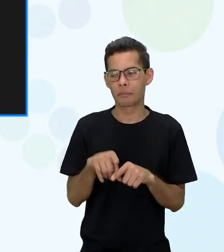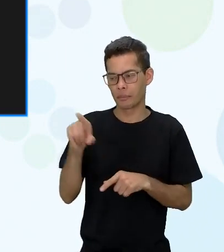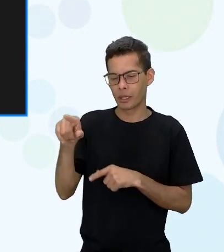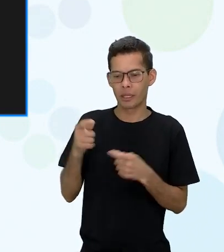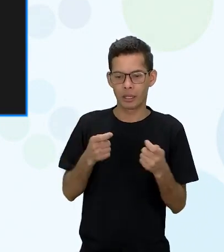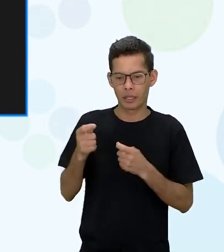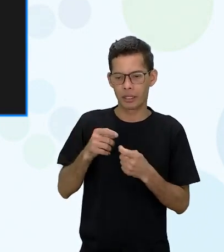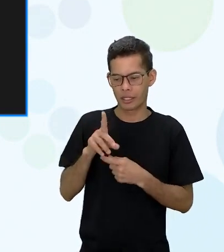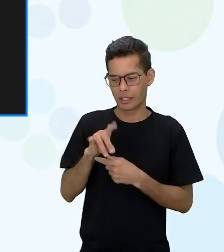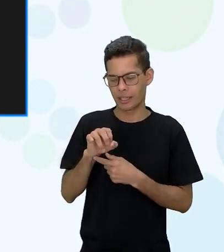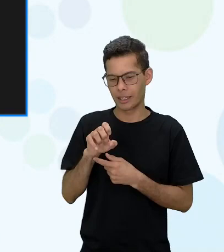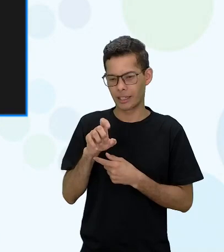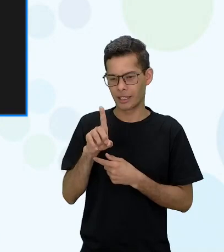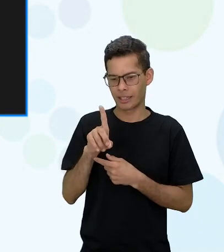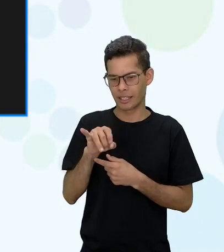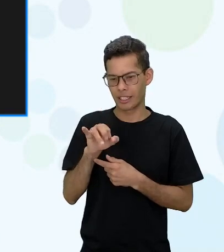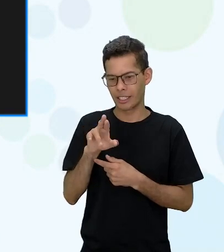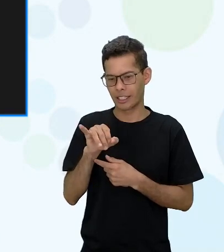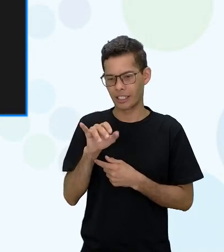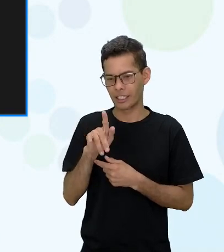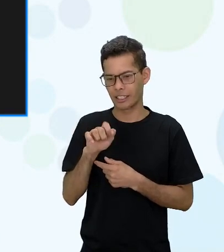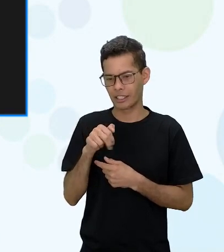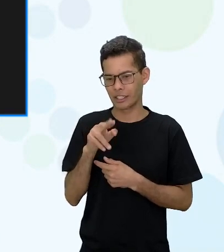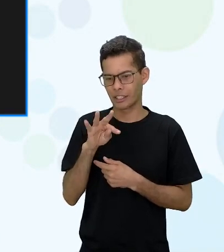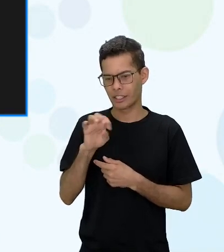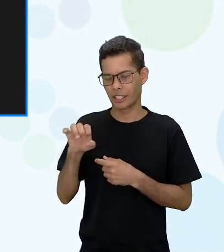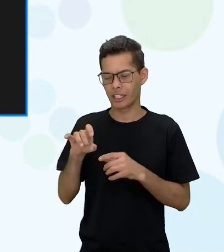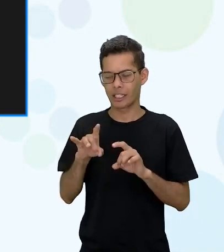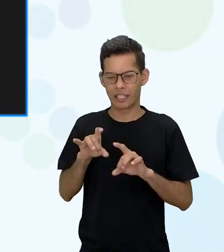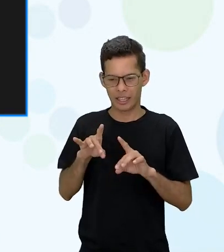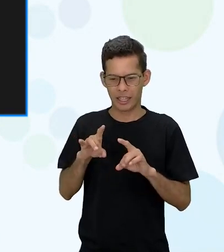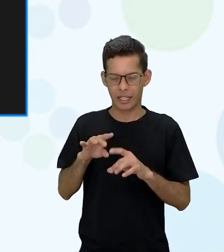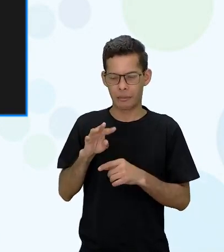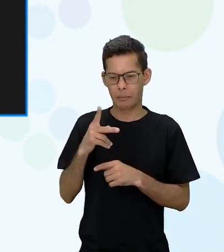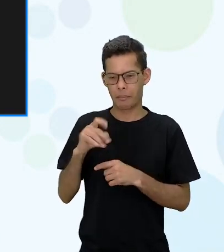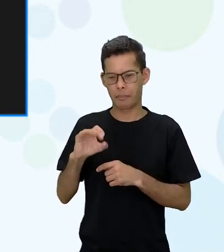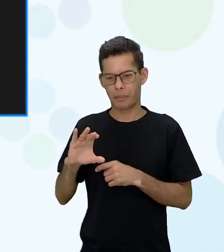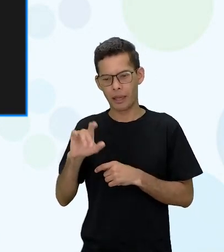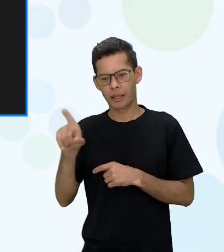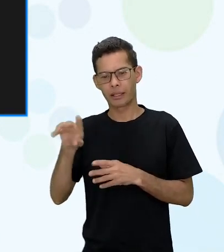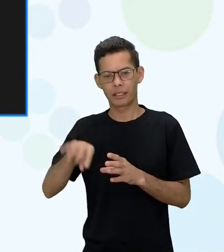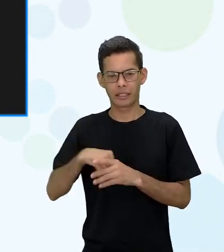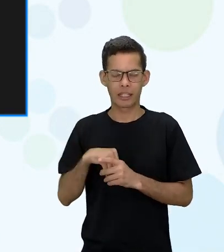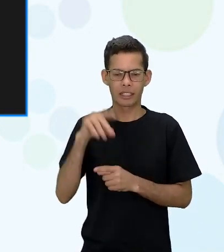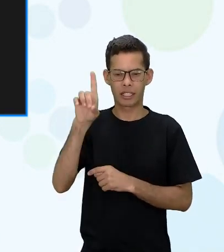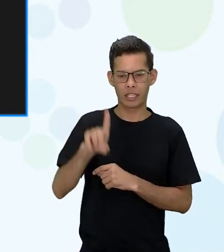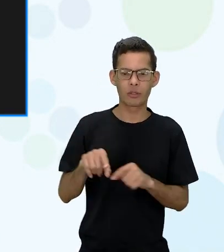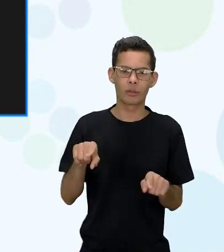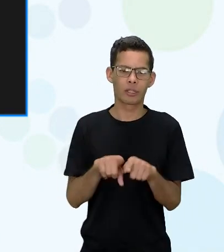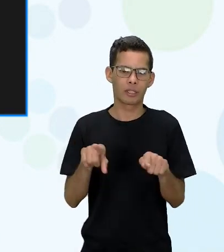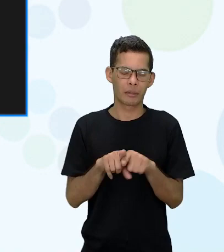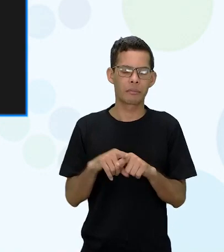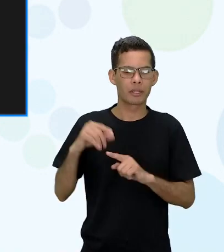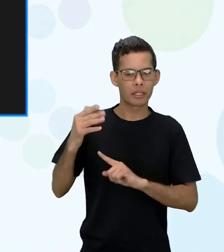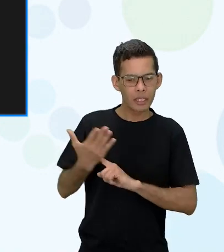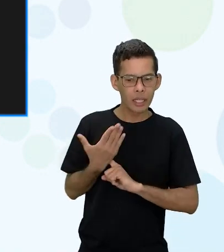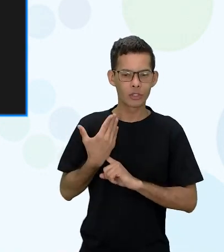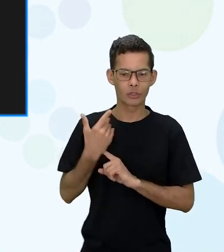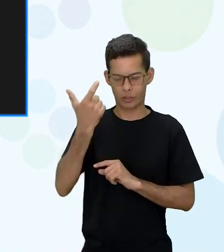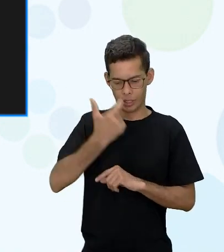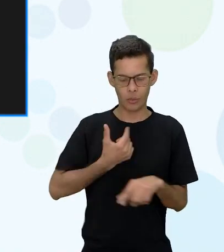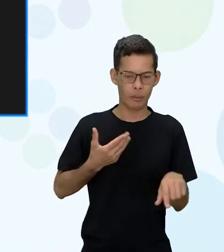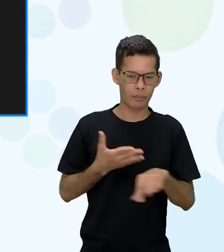também Maristela Galo Ronaldo que meu PEC minha diretora que me possibilita participar